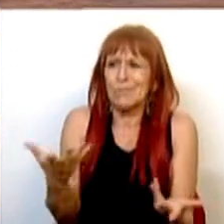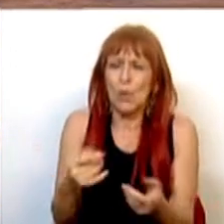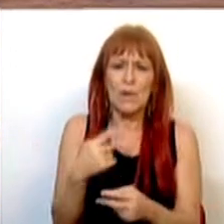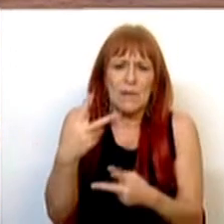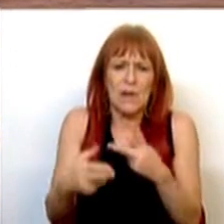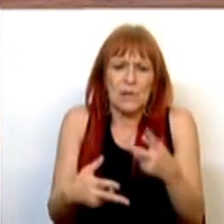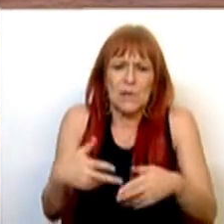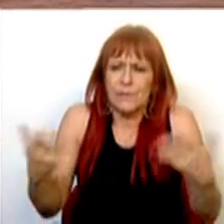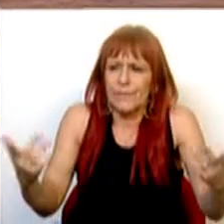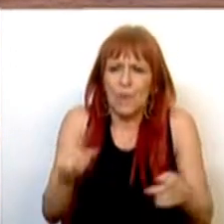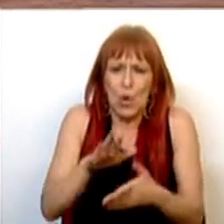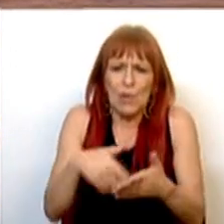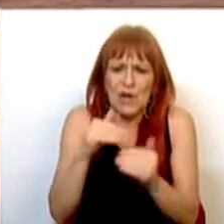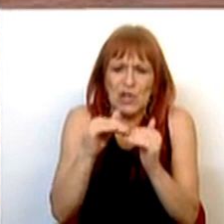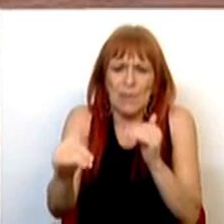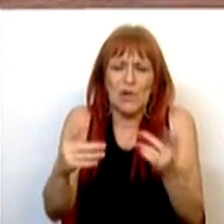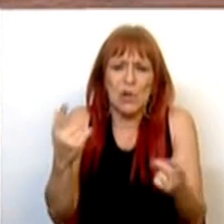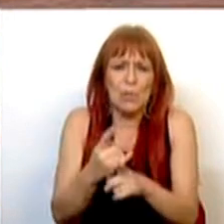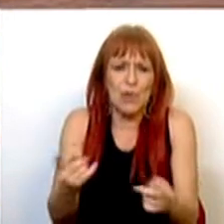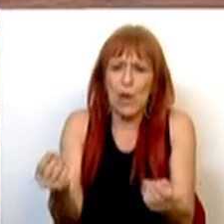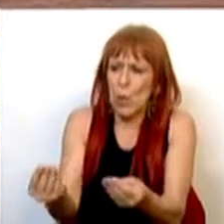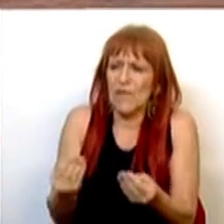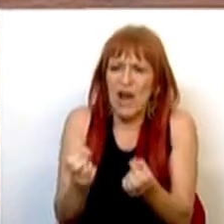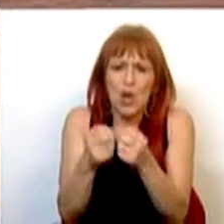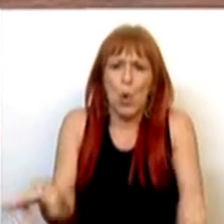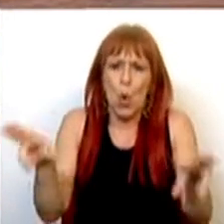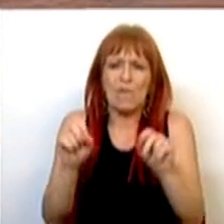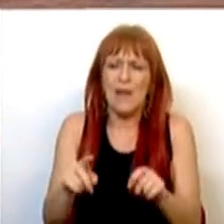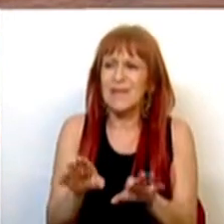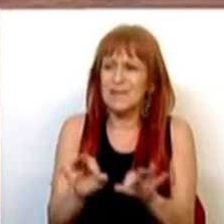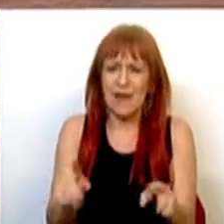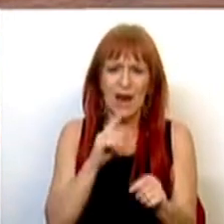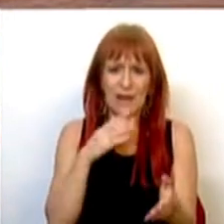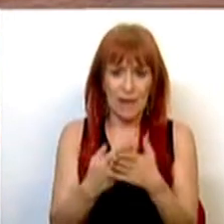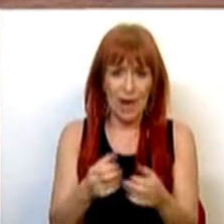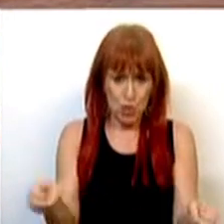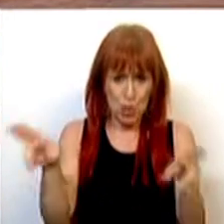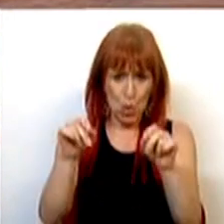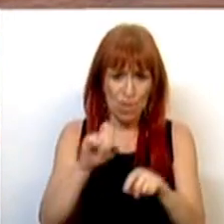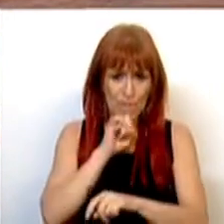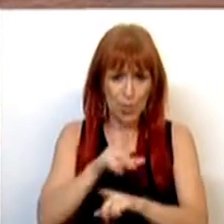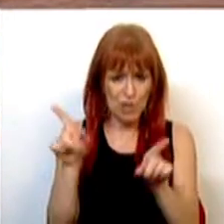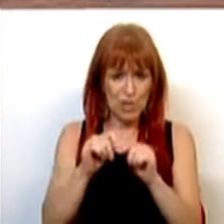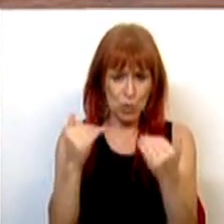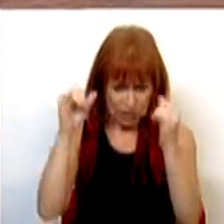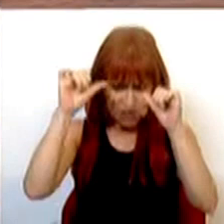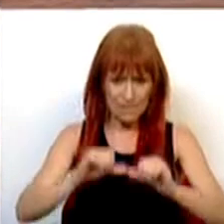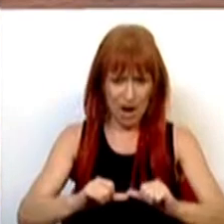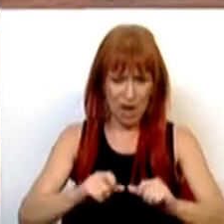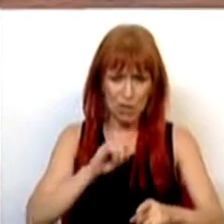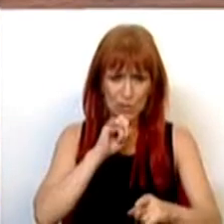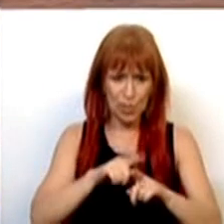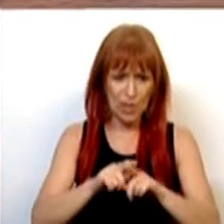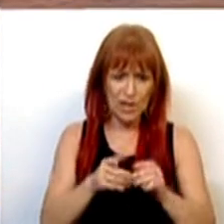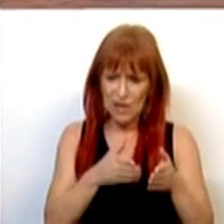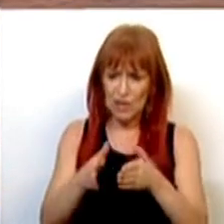criticar este plano de estabilidade por não trazer novidades, como se dizassem que as novidades fossem mais notícias que invertessem